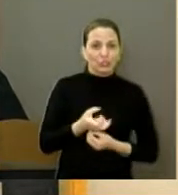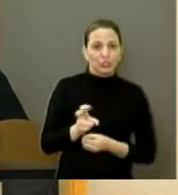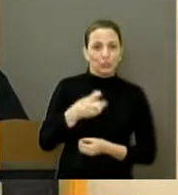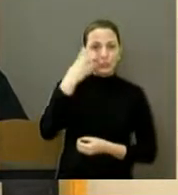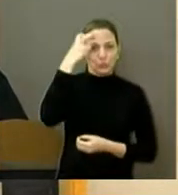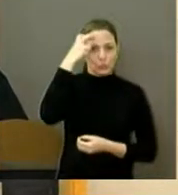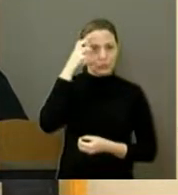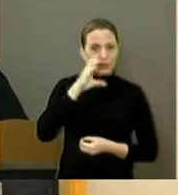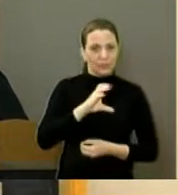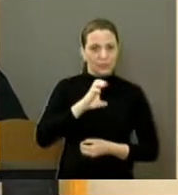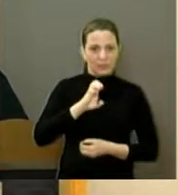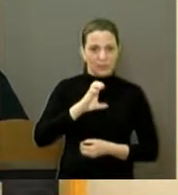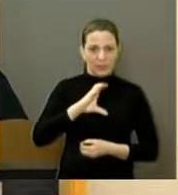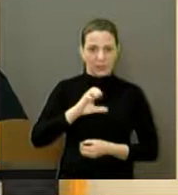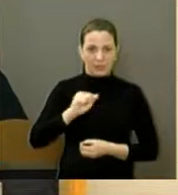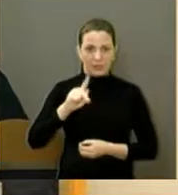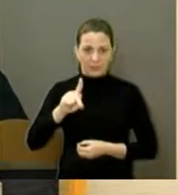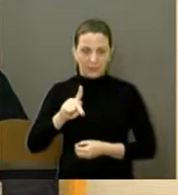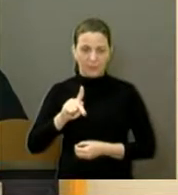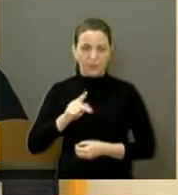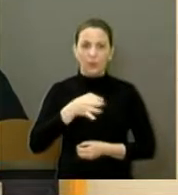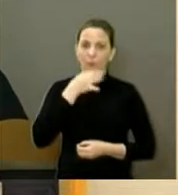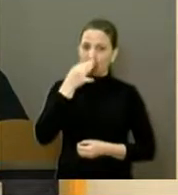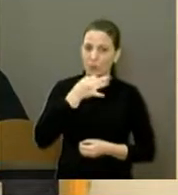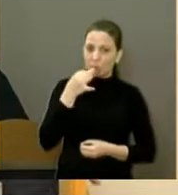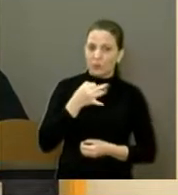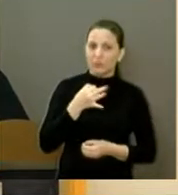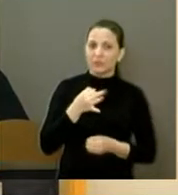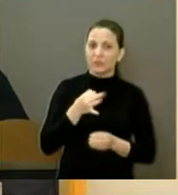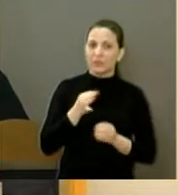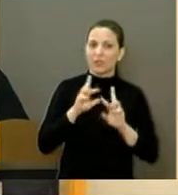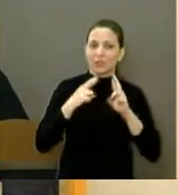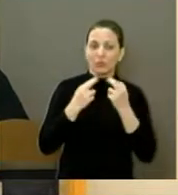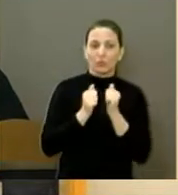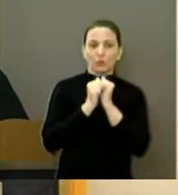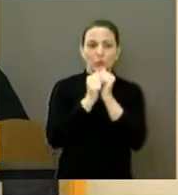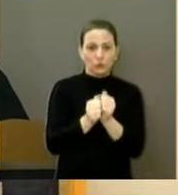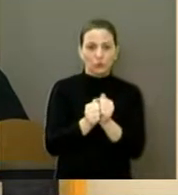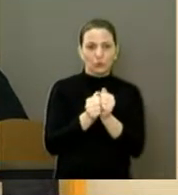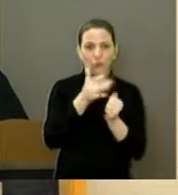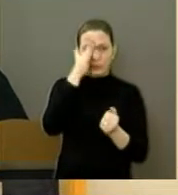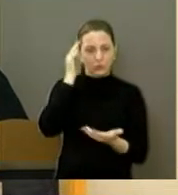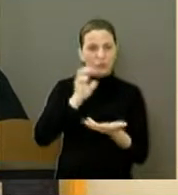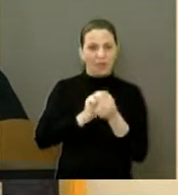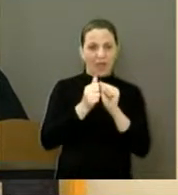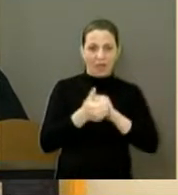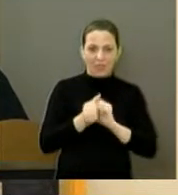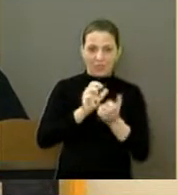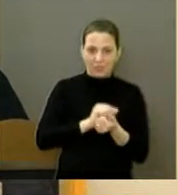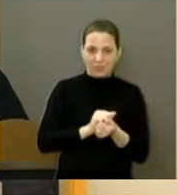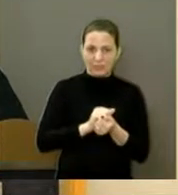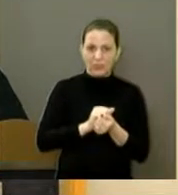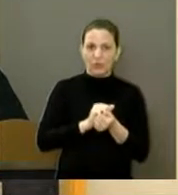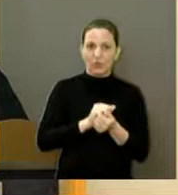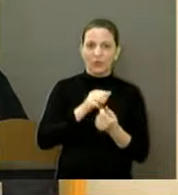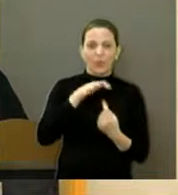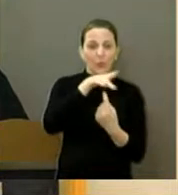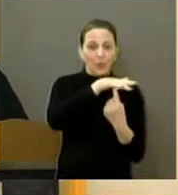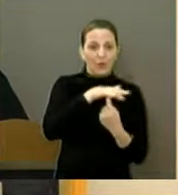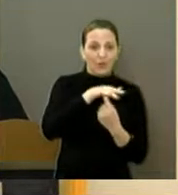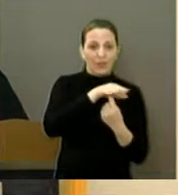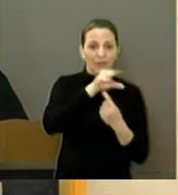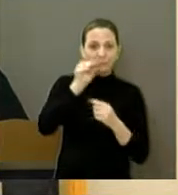a proposta é que a gente sente com todos os artesões da cidade e leve uma feira itinerante